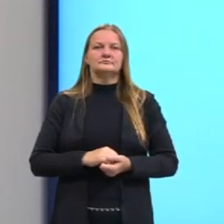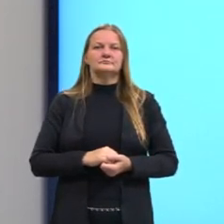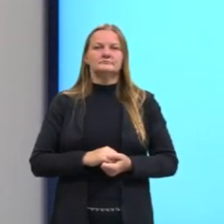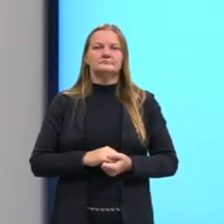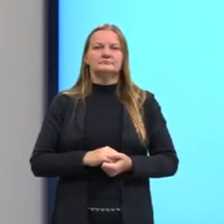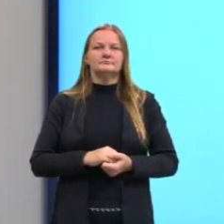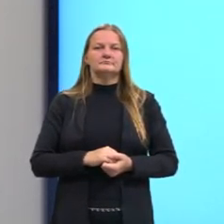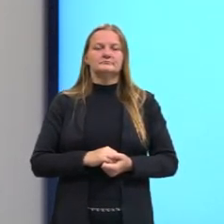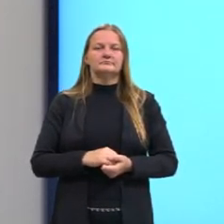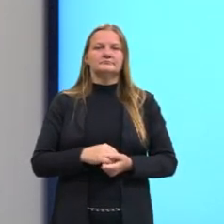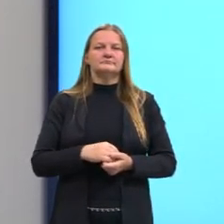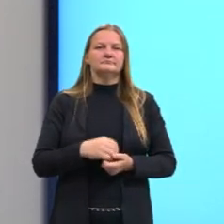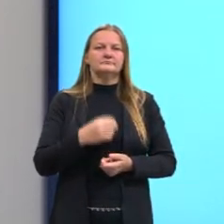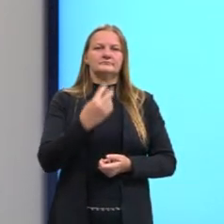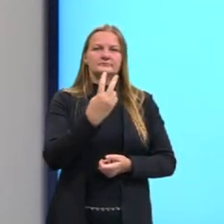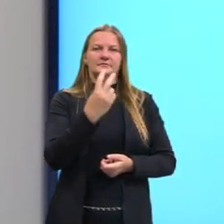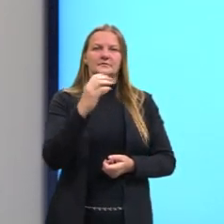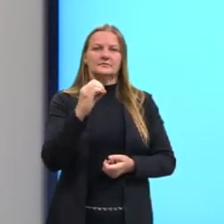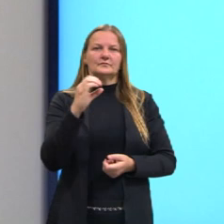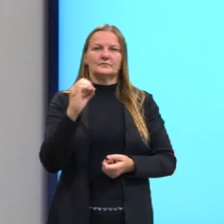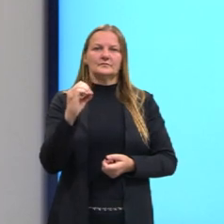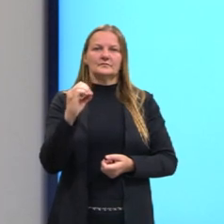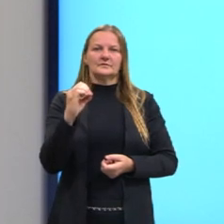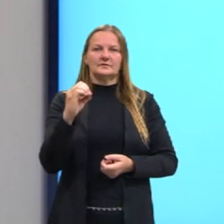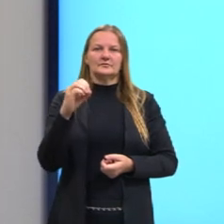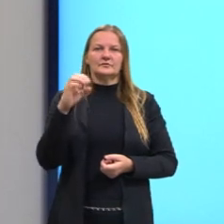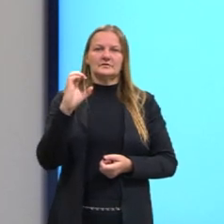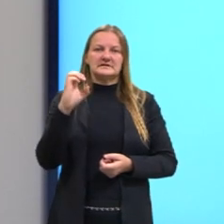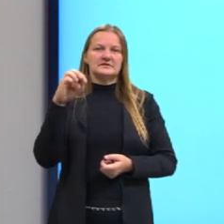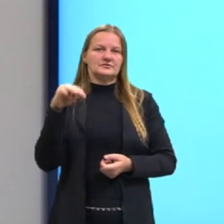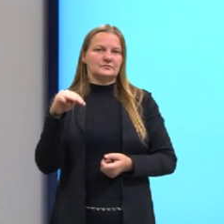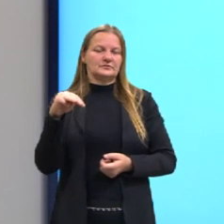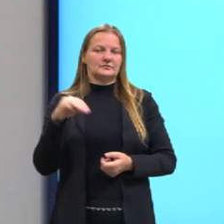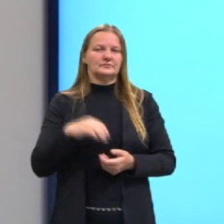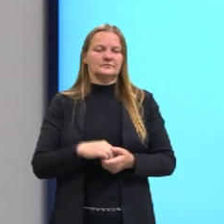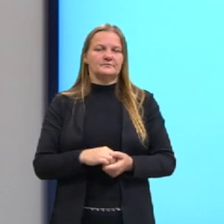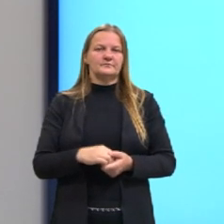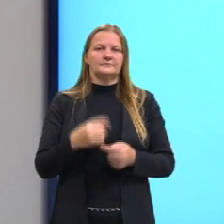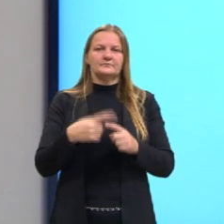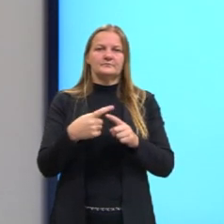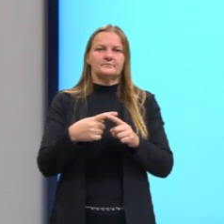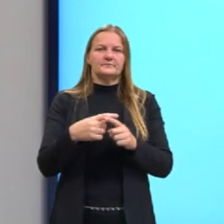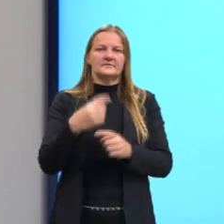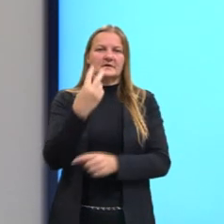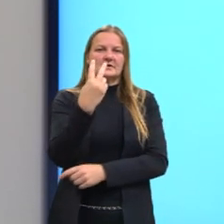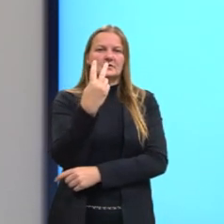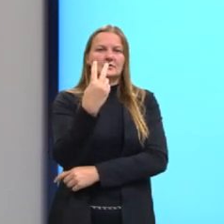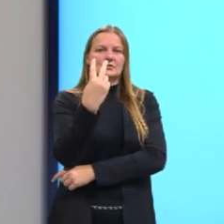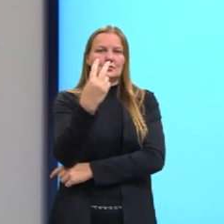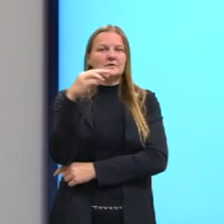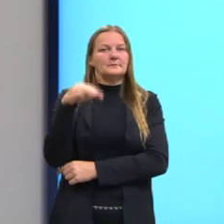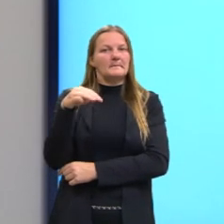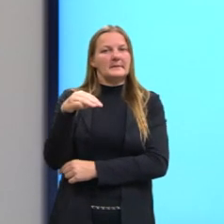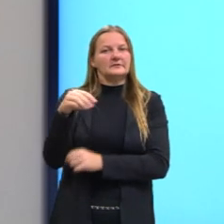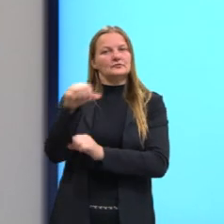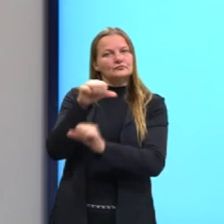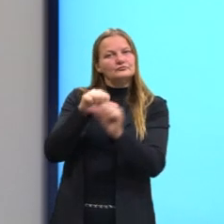200cm, que seriam 2m, que é o que o enunciado nos dá. Aqui, 2m.